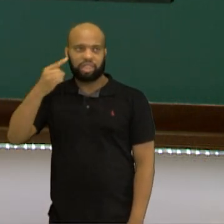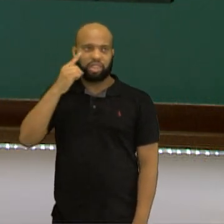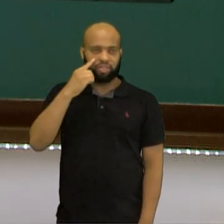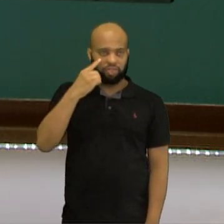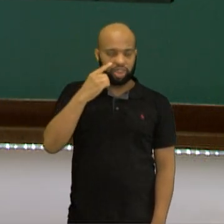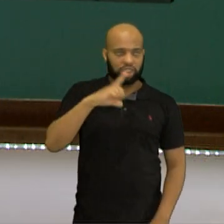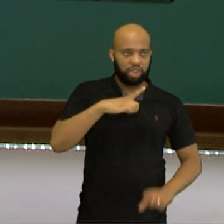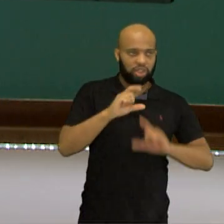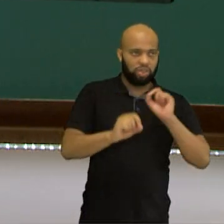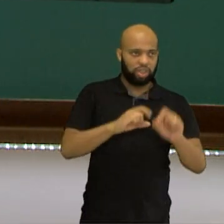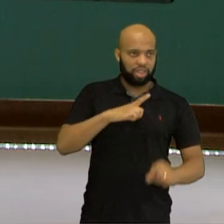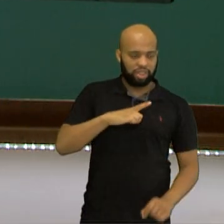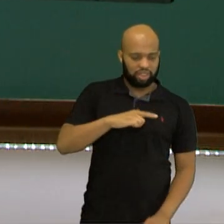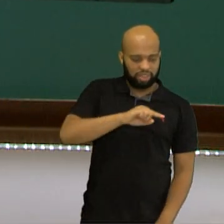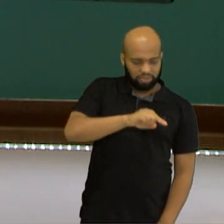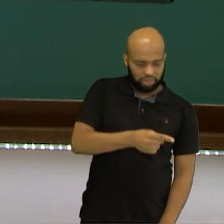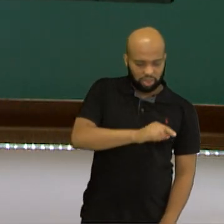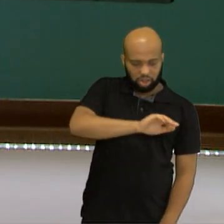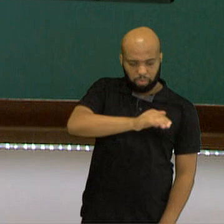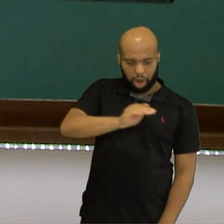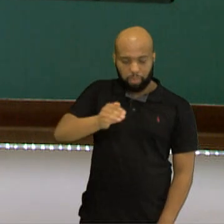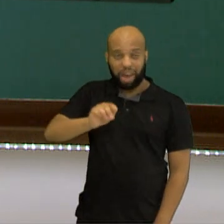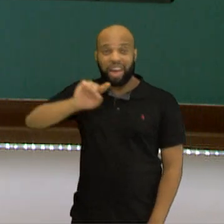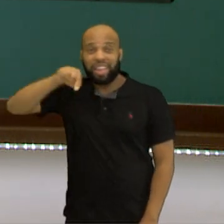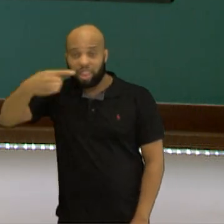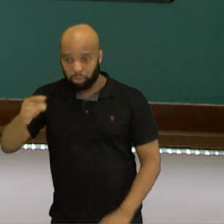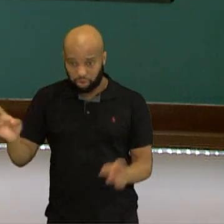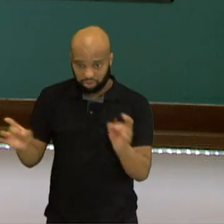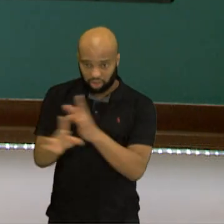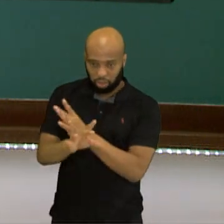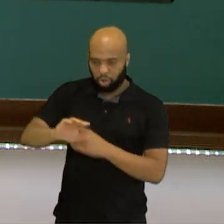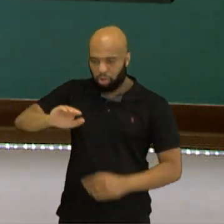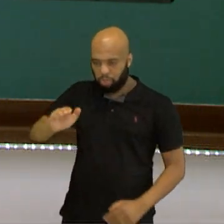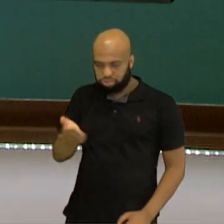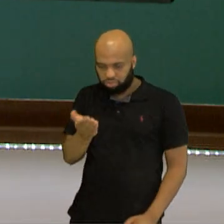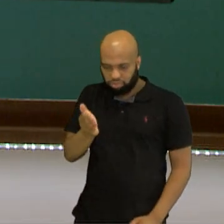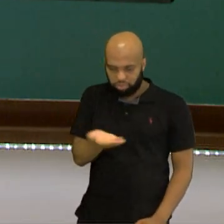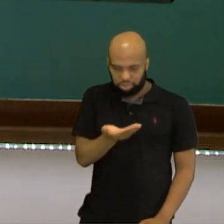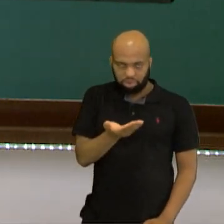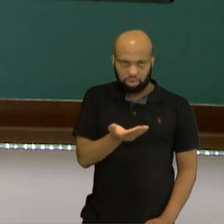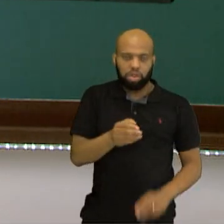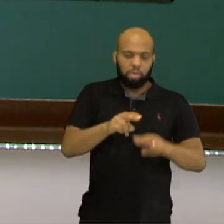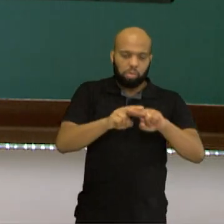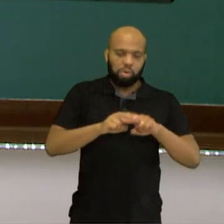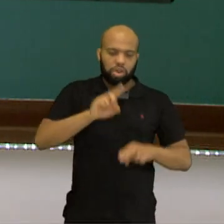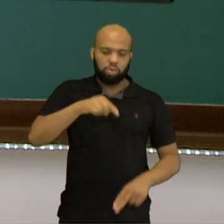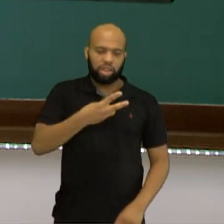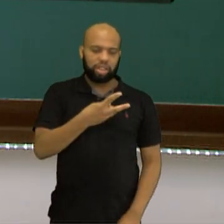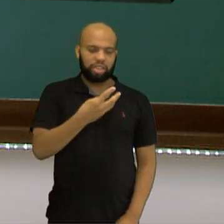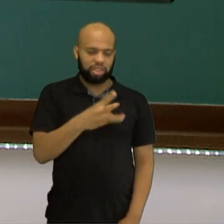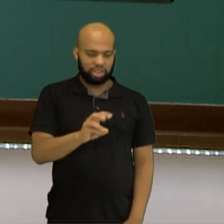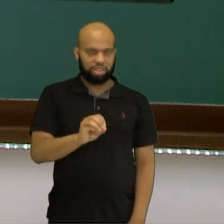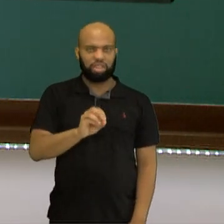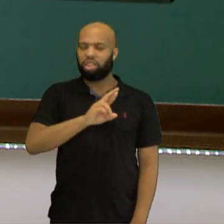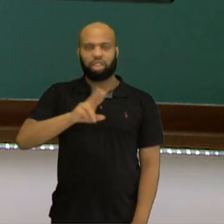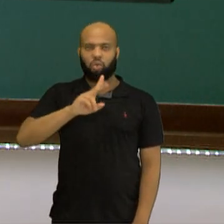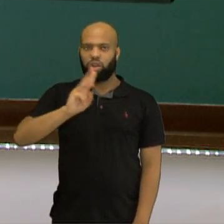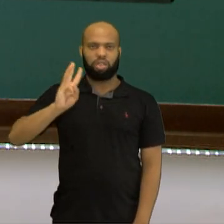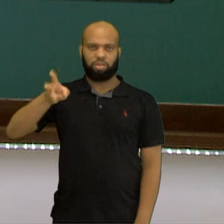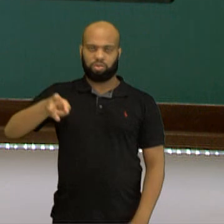Essas duas casas depois da vírgula, eu conto da direita para a esquerda. Por isso que dá 30 e não 3.000 como aparecia ali. Ok?